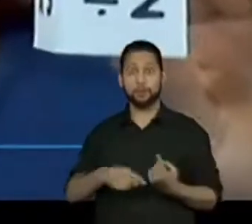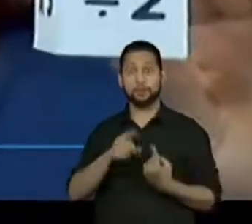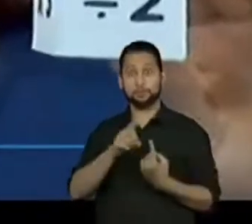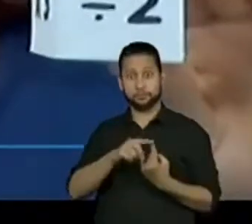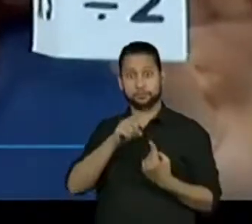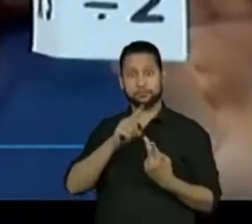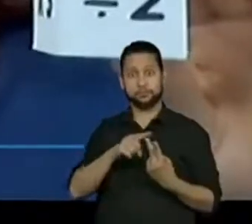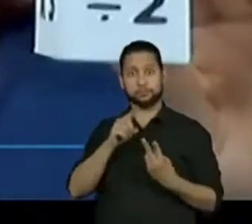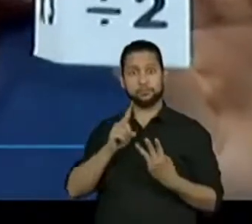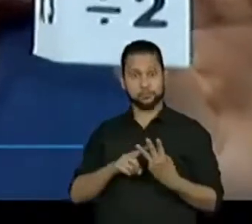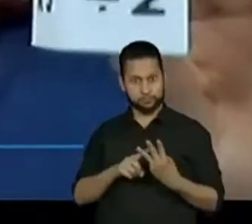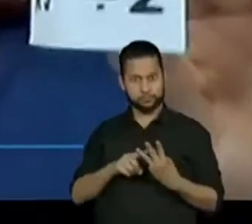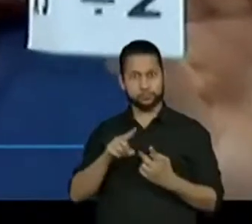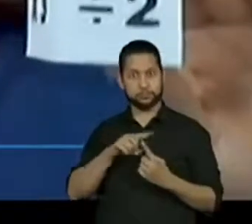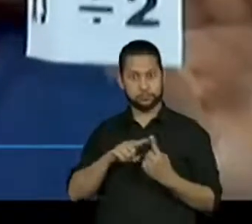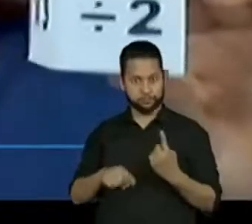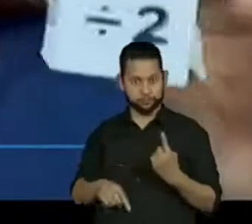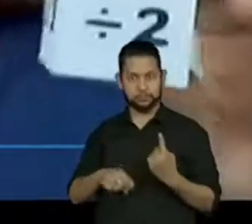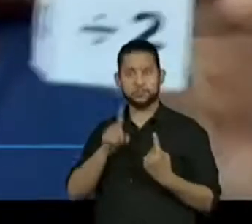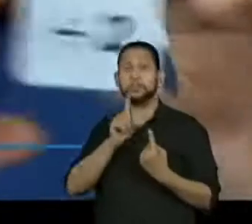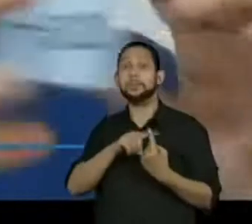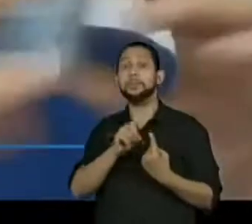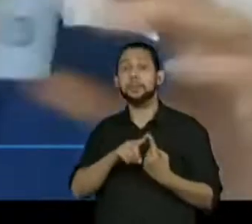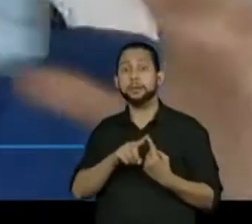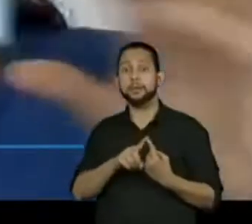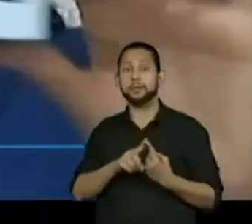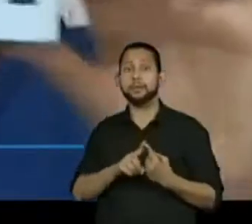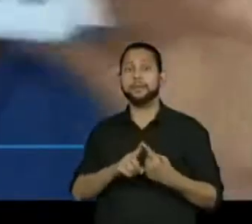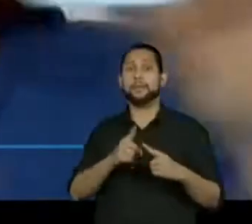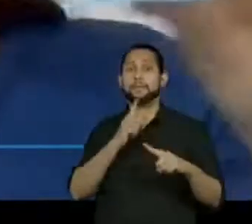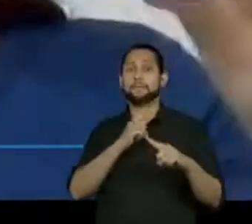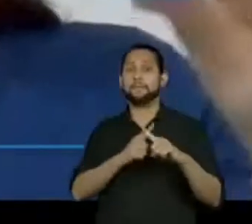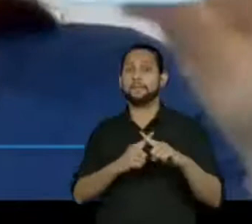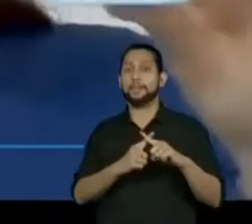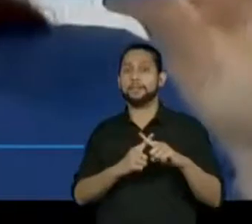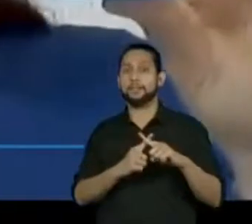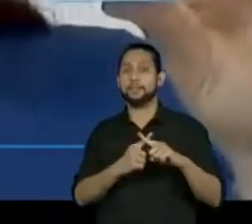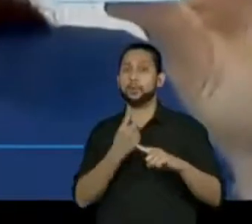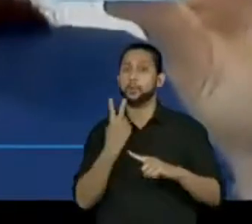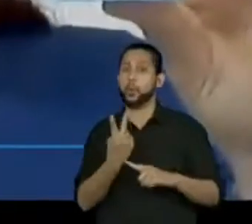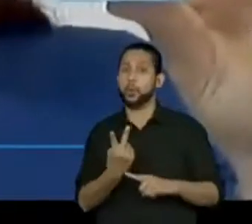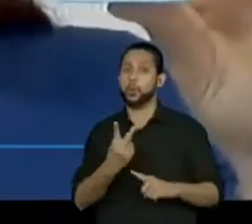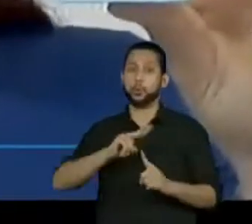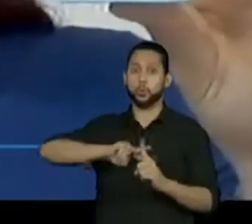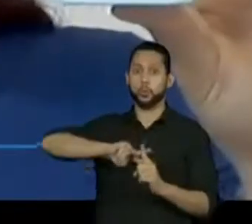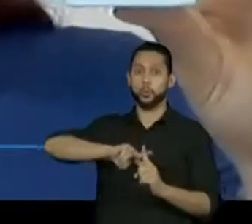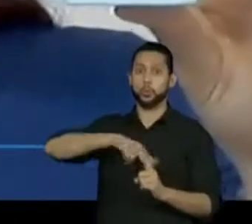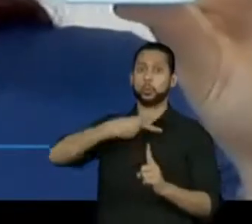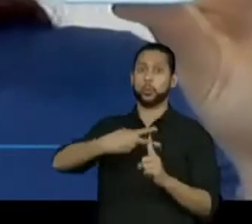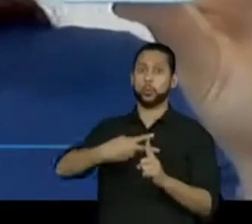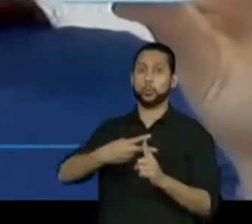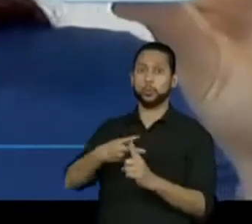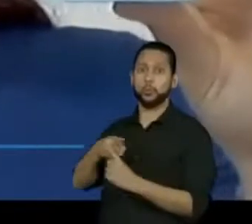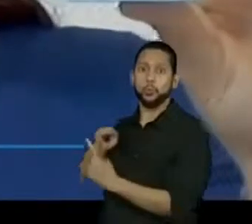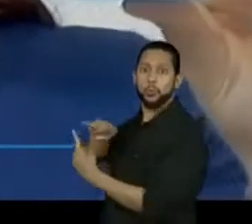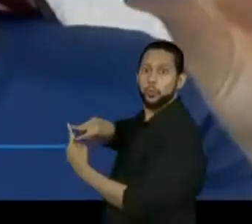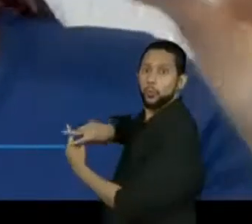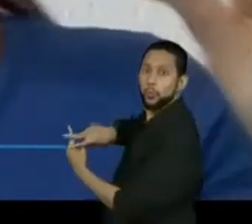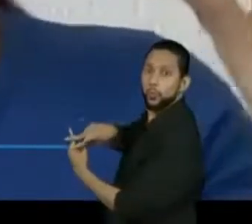desafios. No primeiro desafio, nós vamos dobrar a receita.